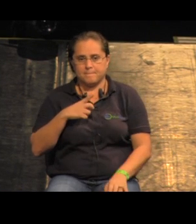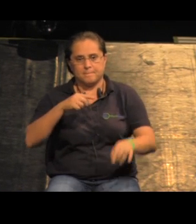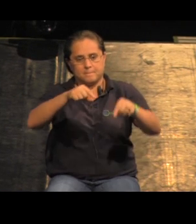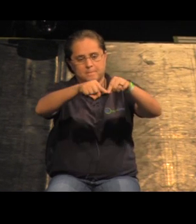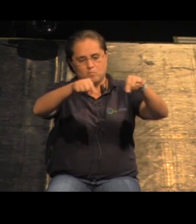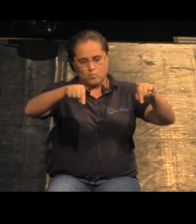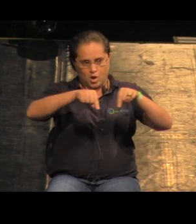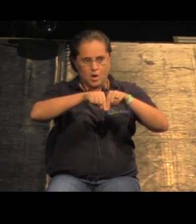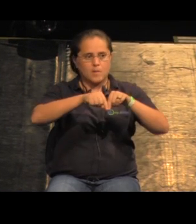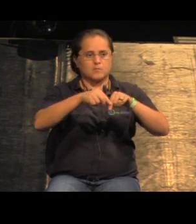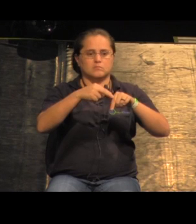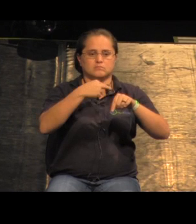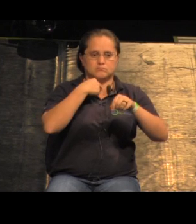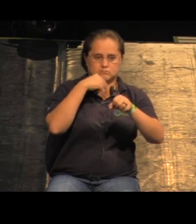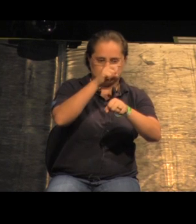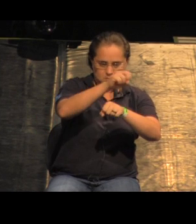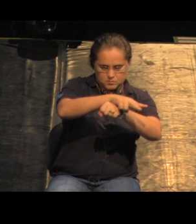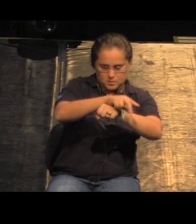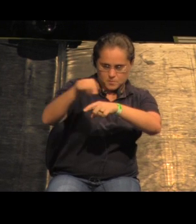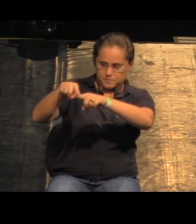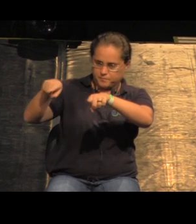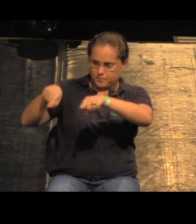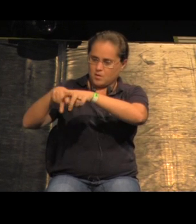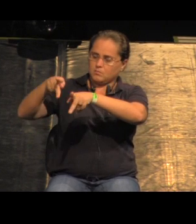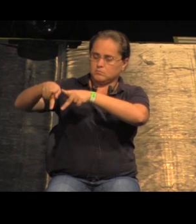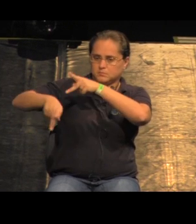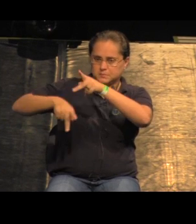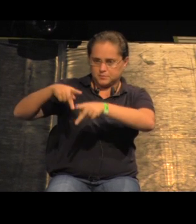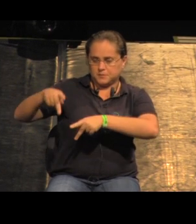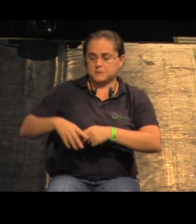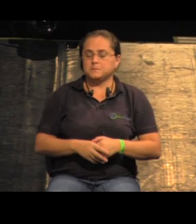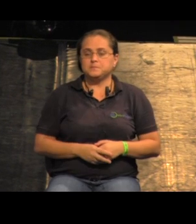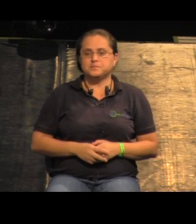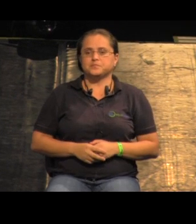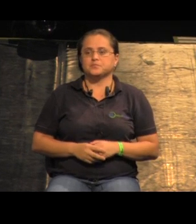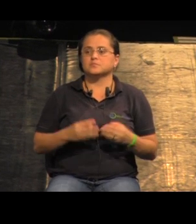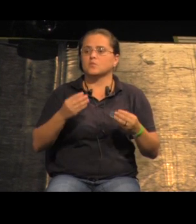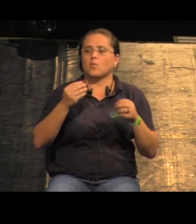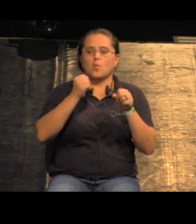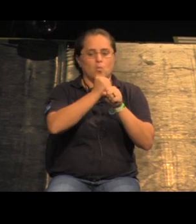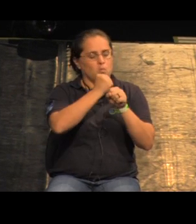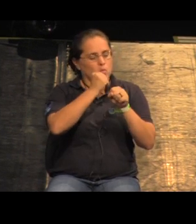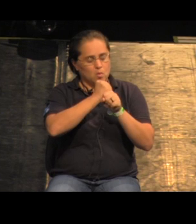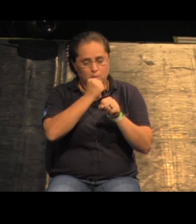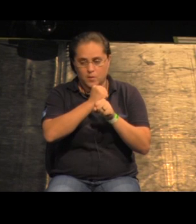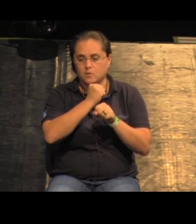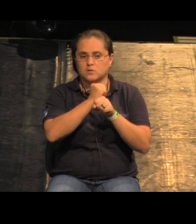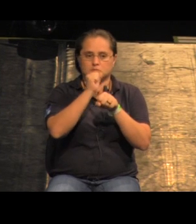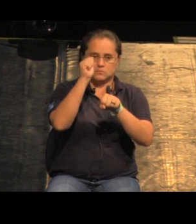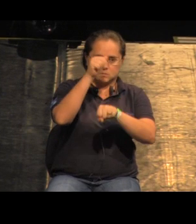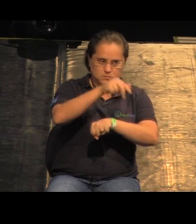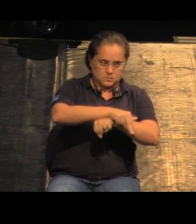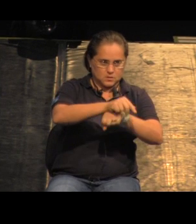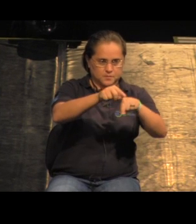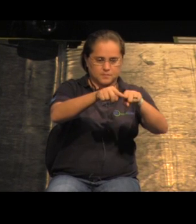área ocupável e uma área pública a forma como se construiria ou se ocuparia